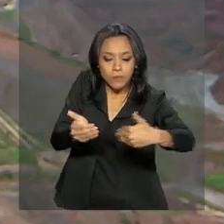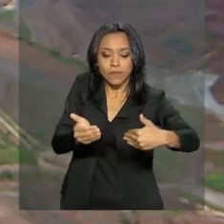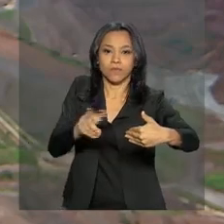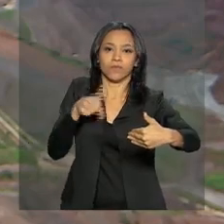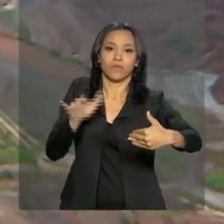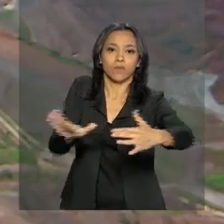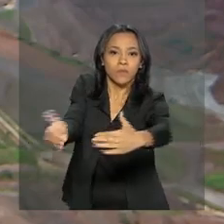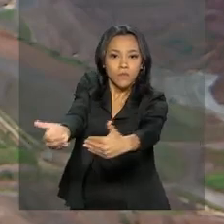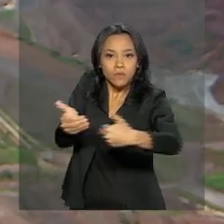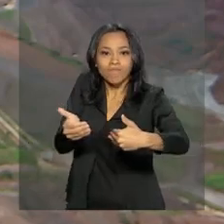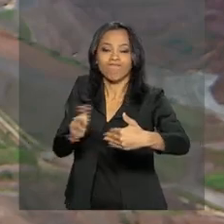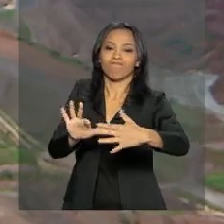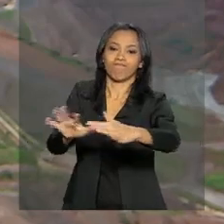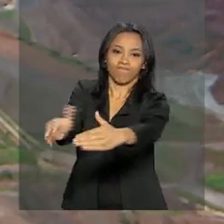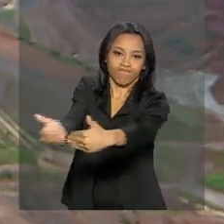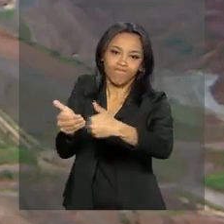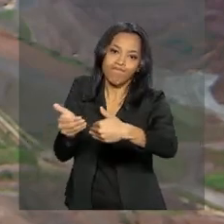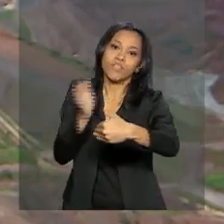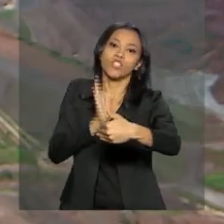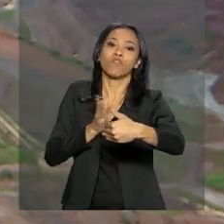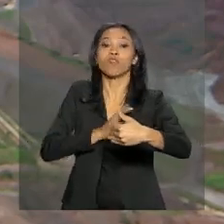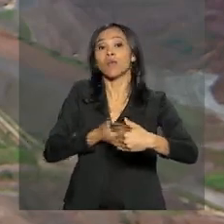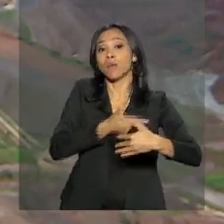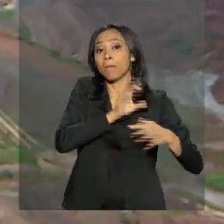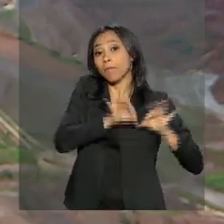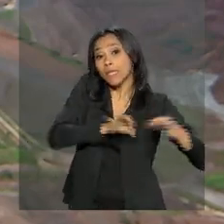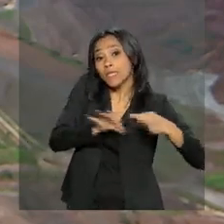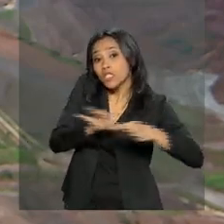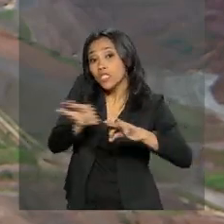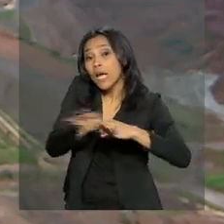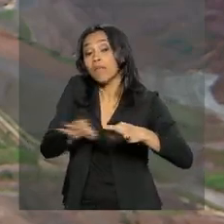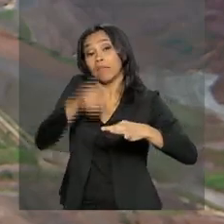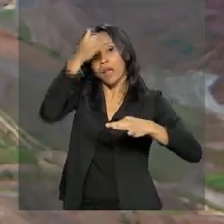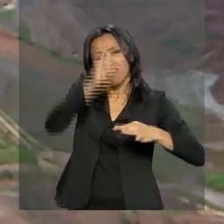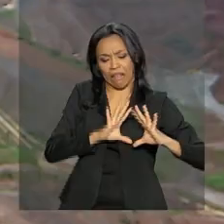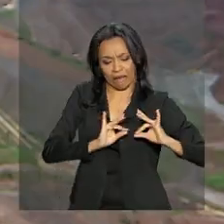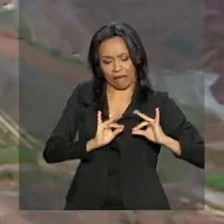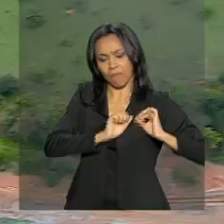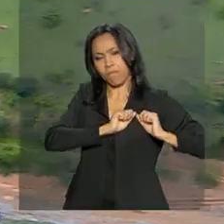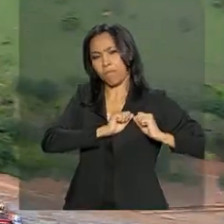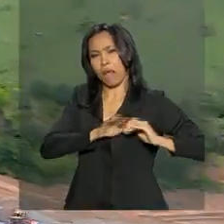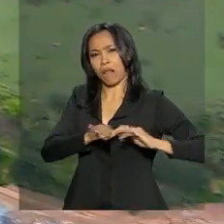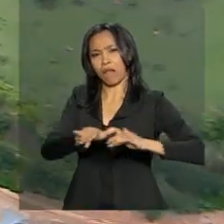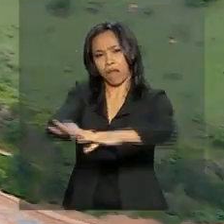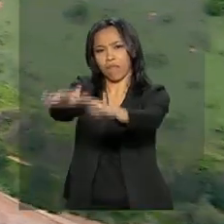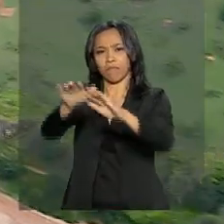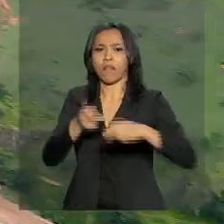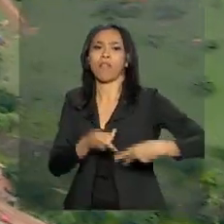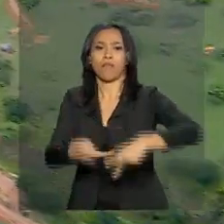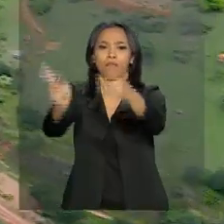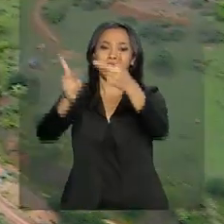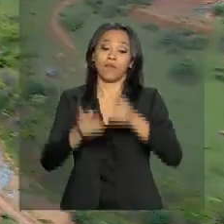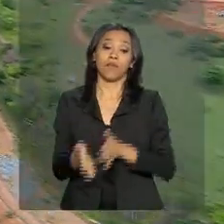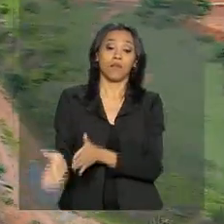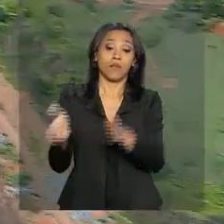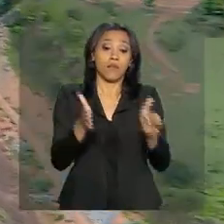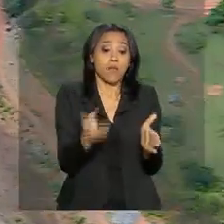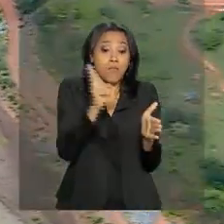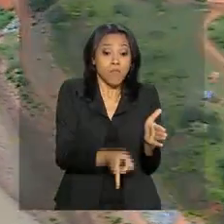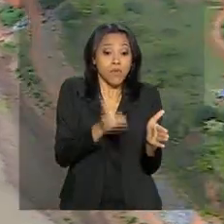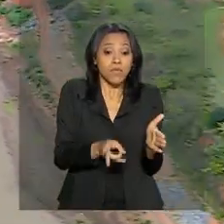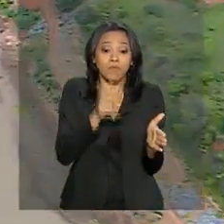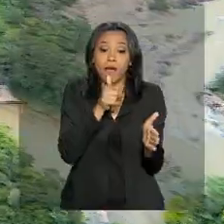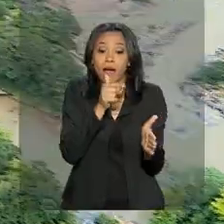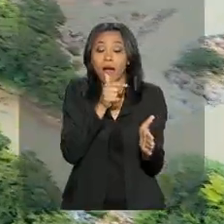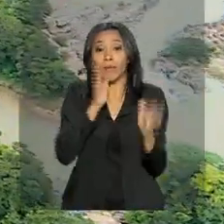sistema de contenção, que foi estabelecido, que foi construído ao longo desse trajeto. Mesmo com a água limpa lançada no rio